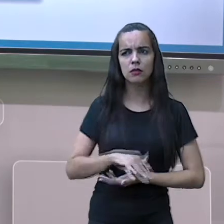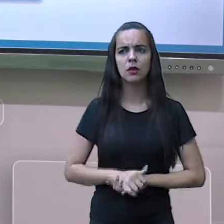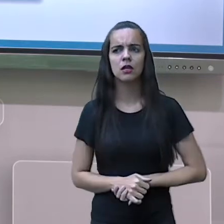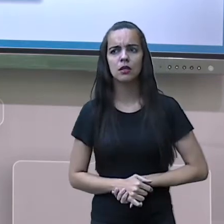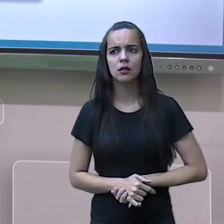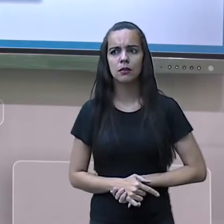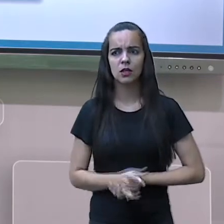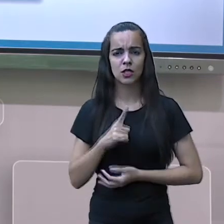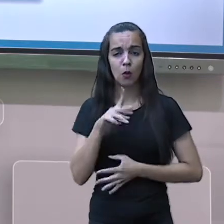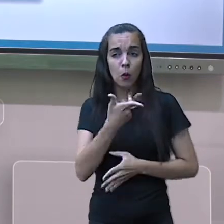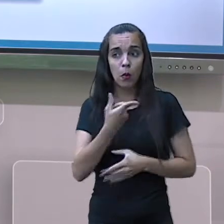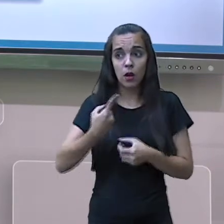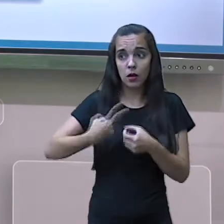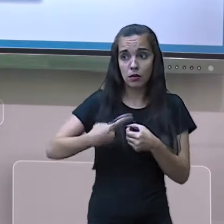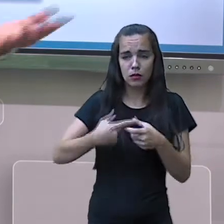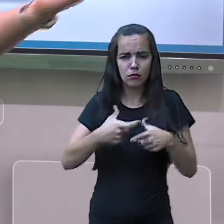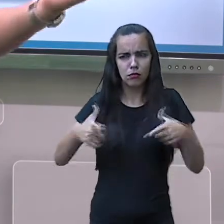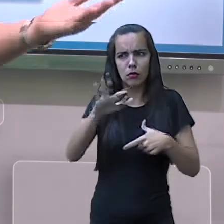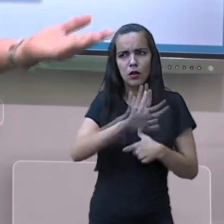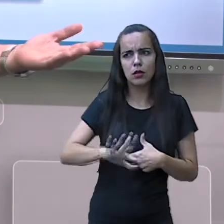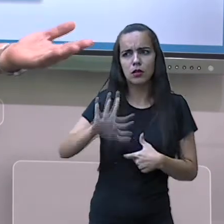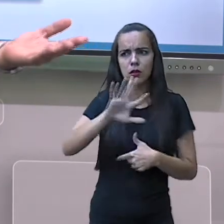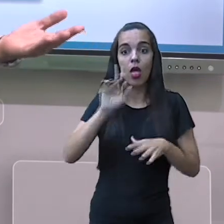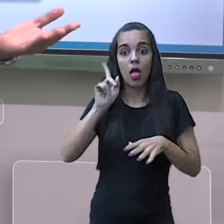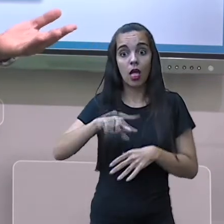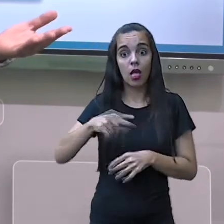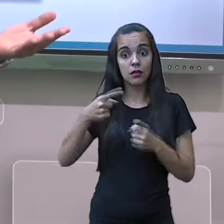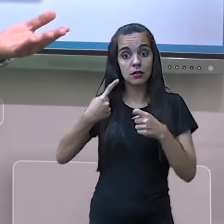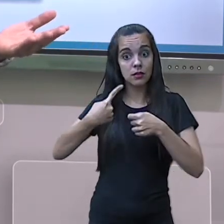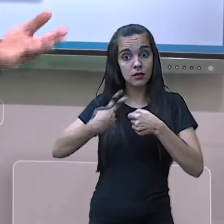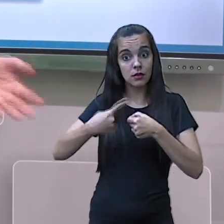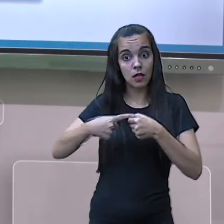nossa metrópole nacional? A cidade de São Paulo?